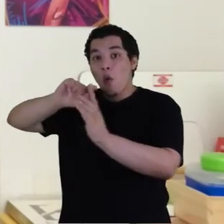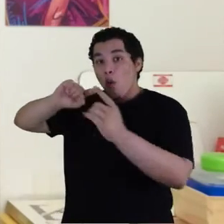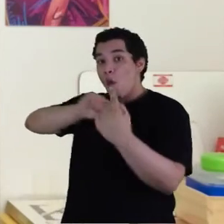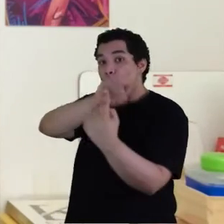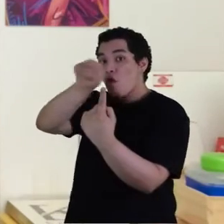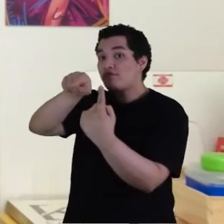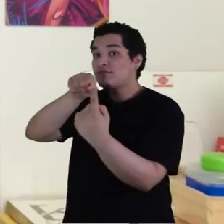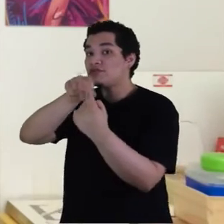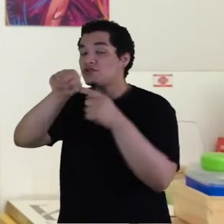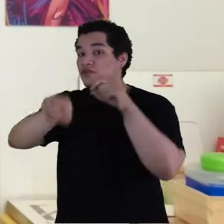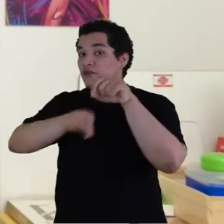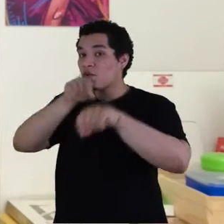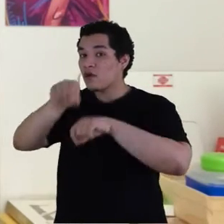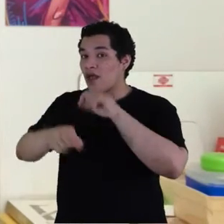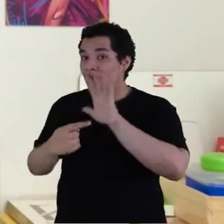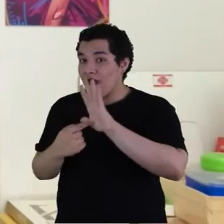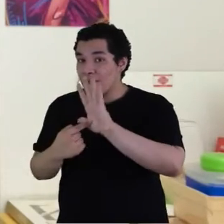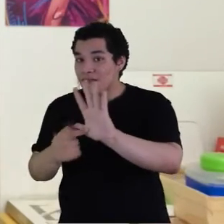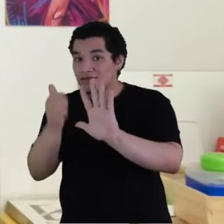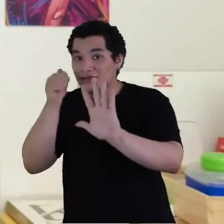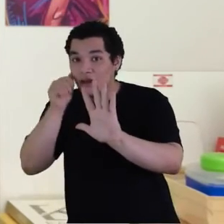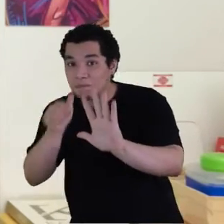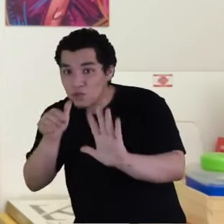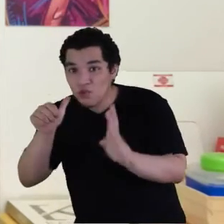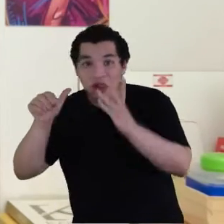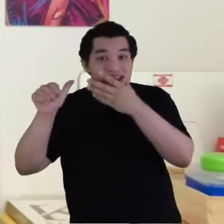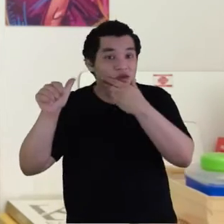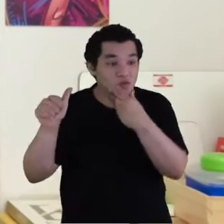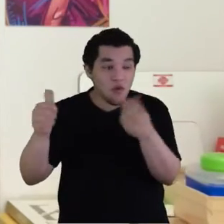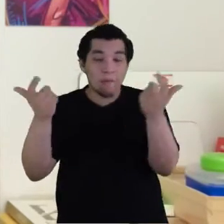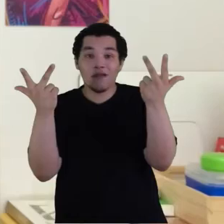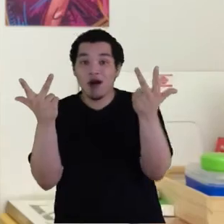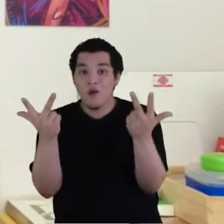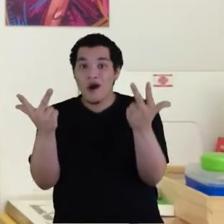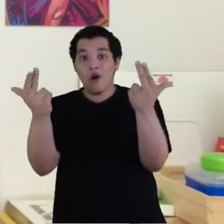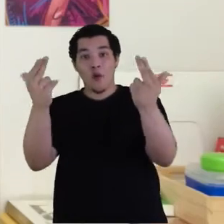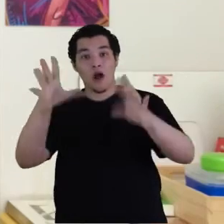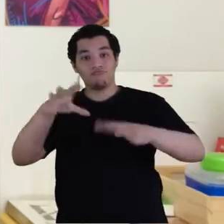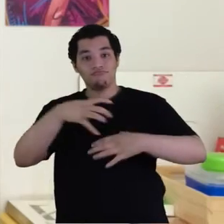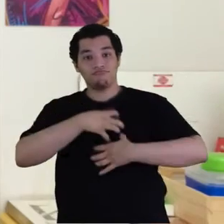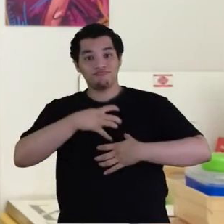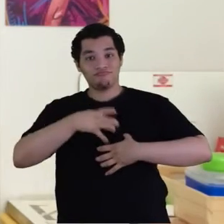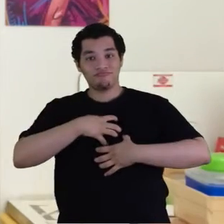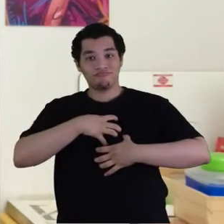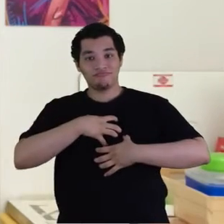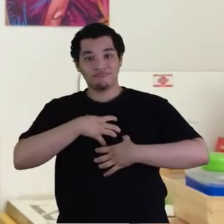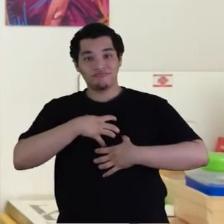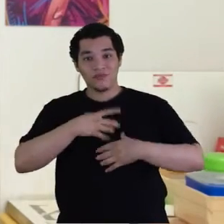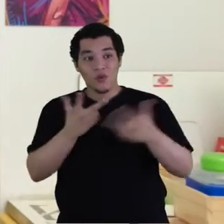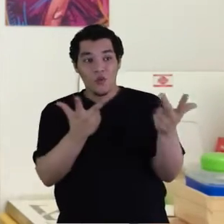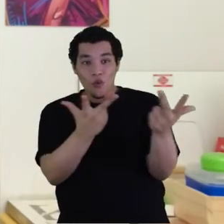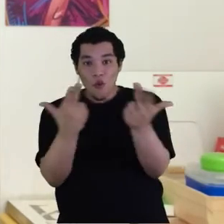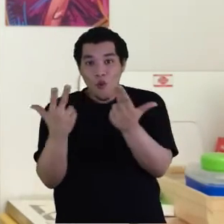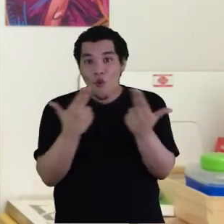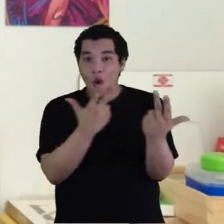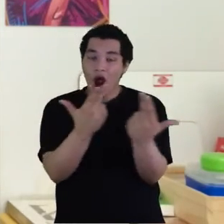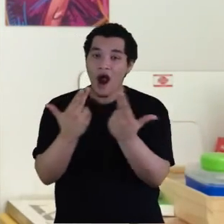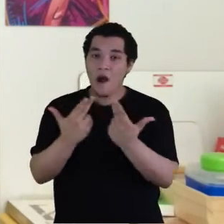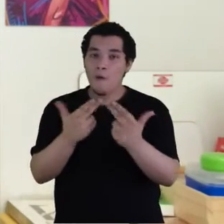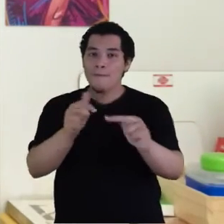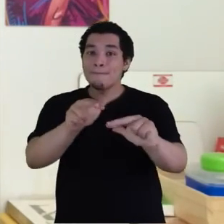mostrar que a mulher é da mesma natureza que o homem, Sua igual,